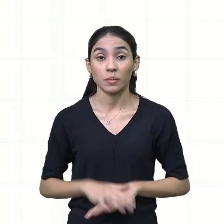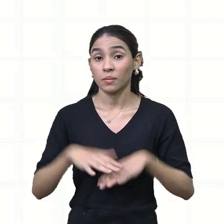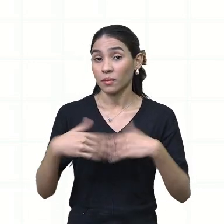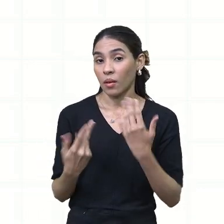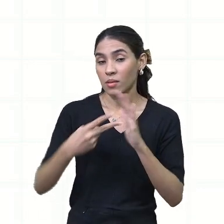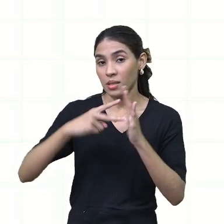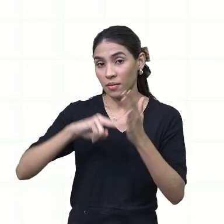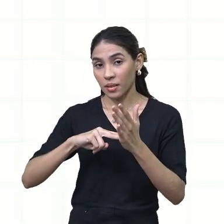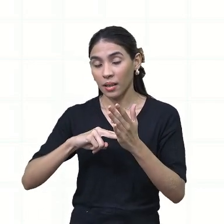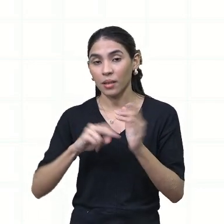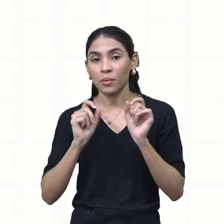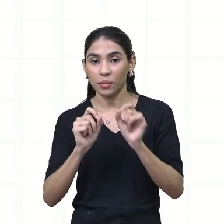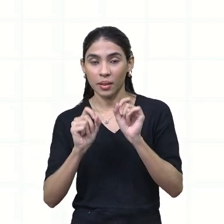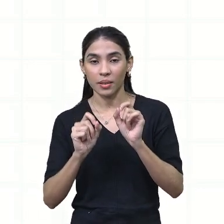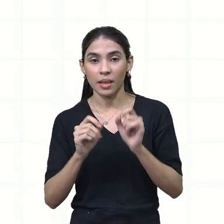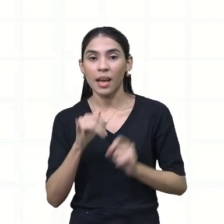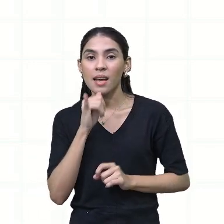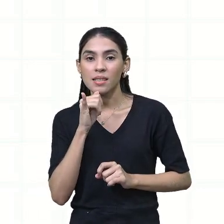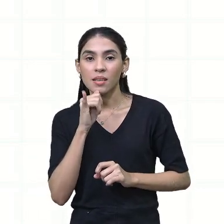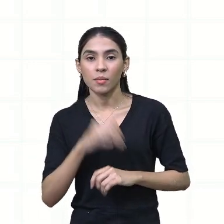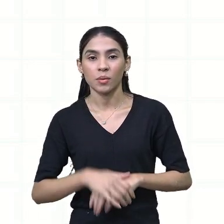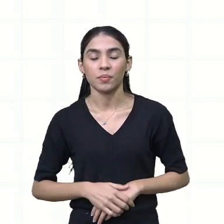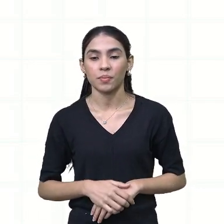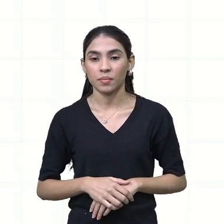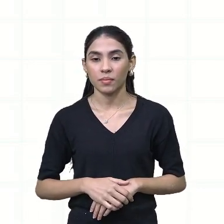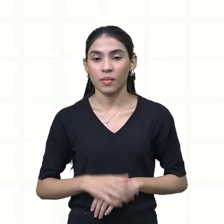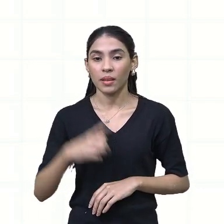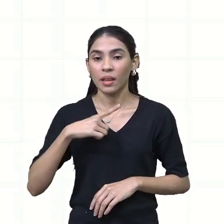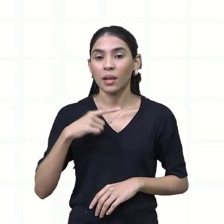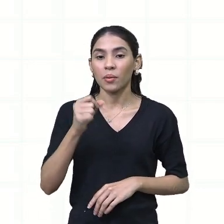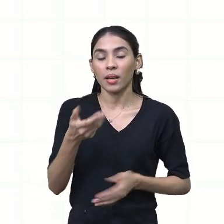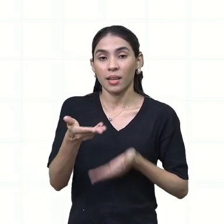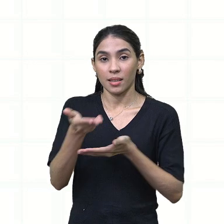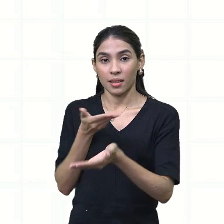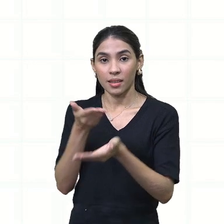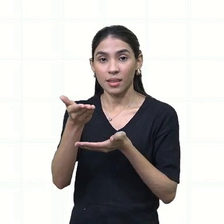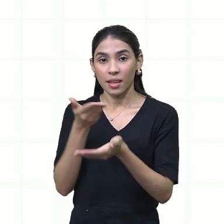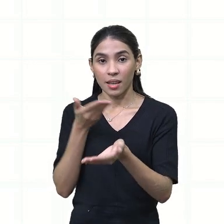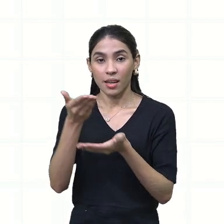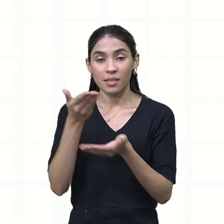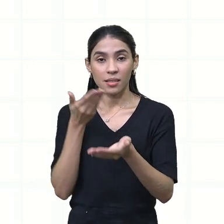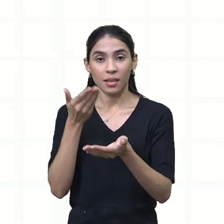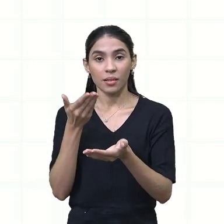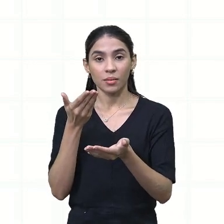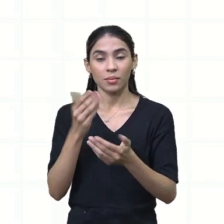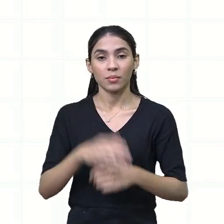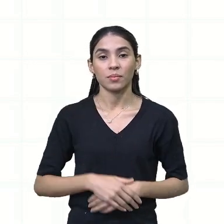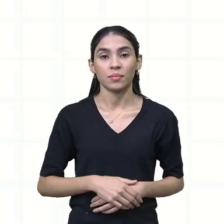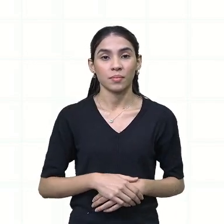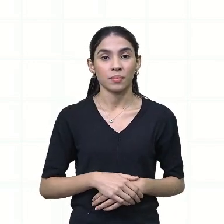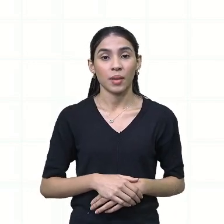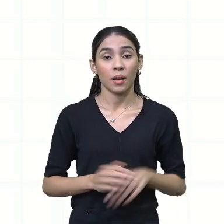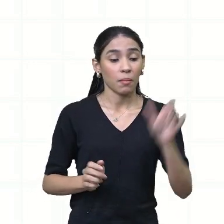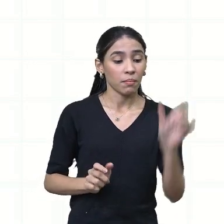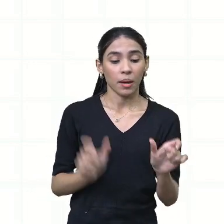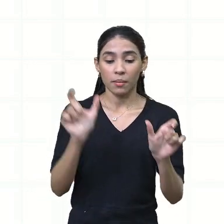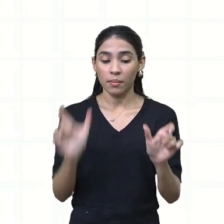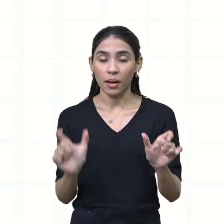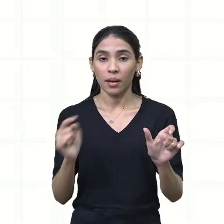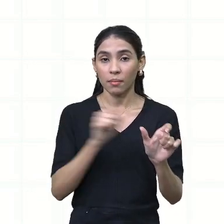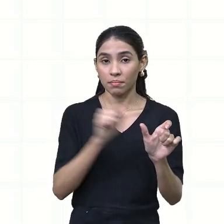significado, ele gera uma interação entre os falantes, né?